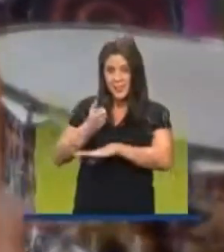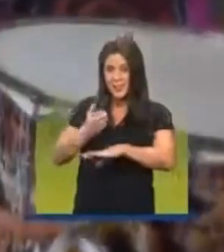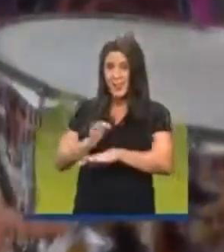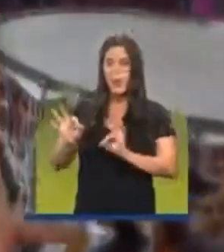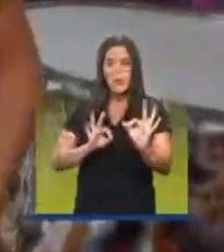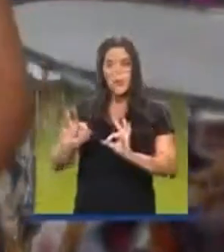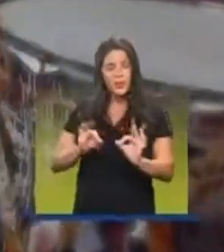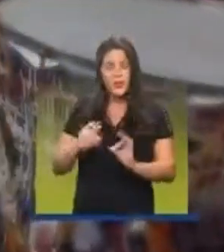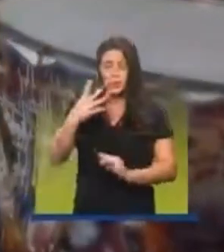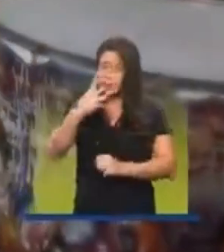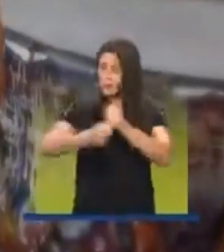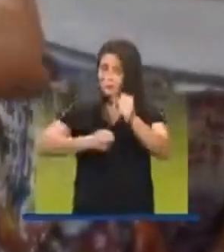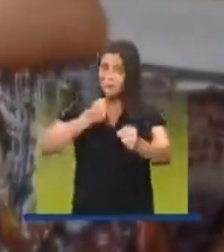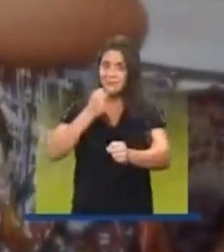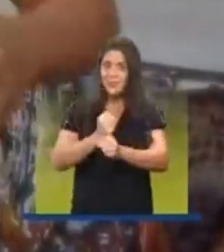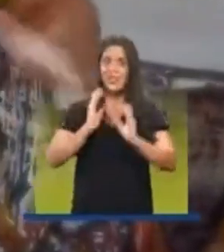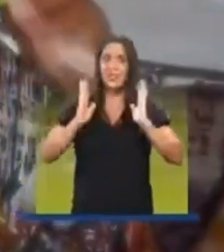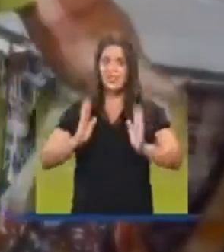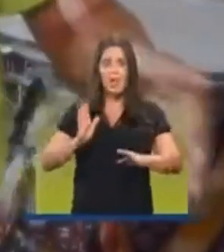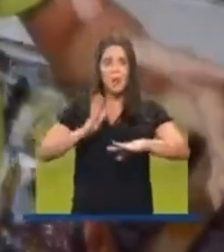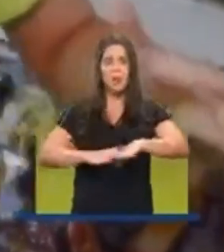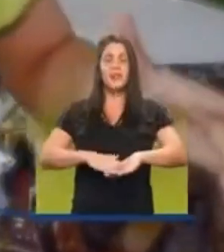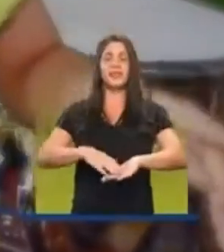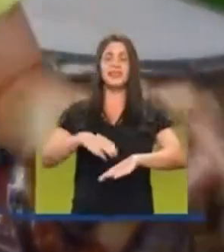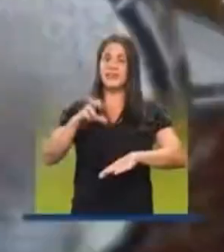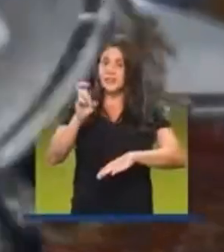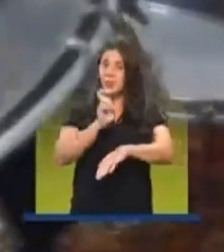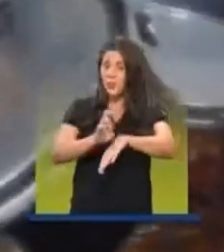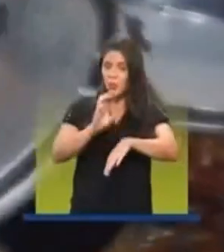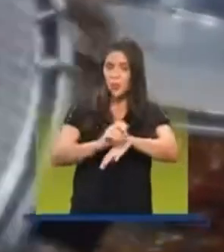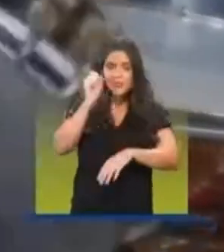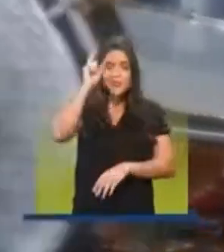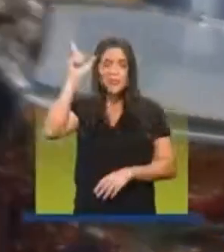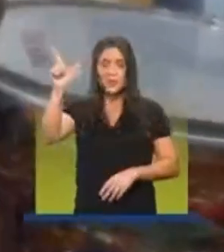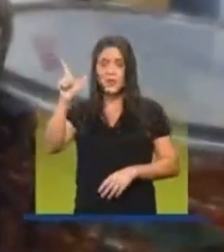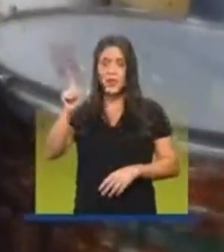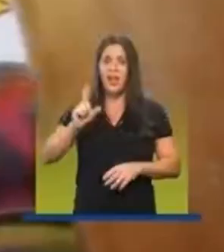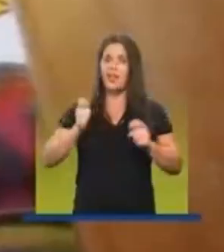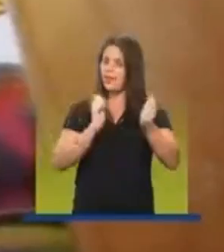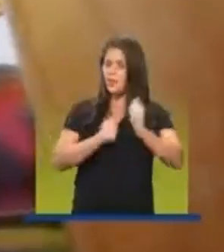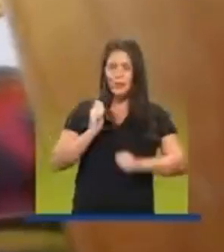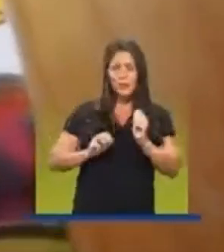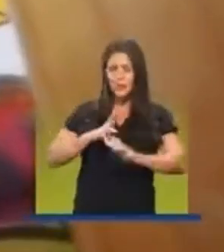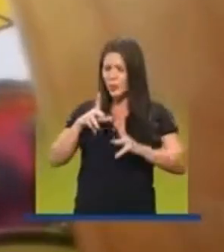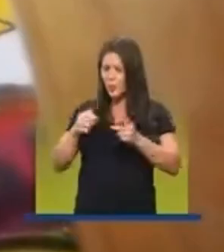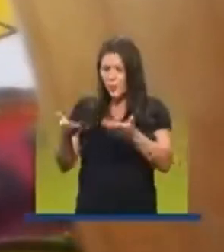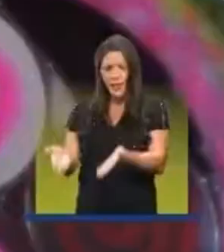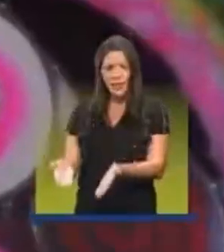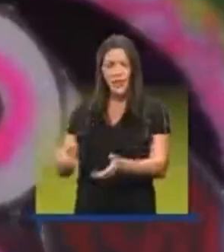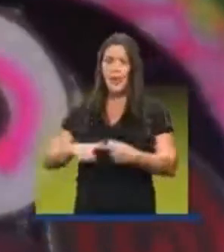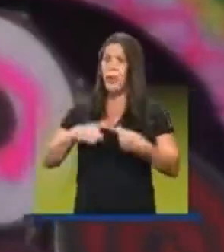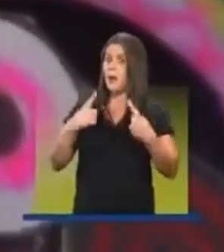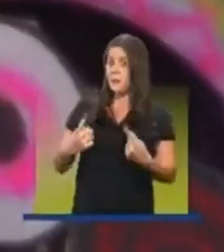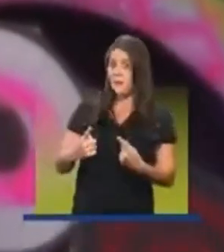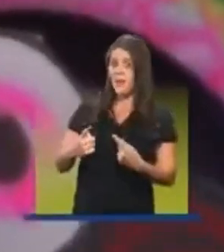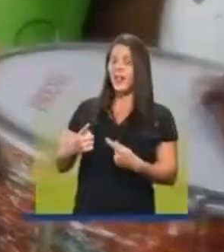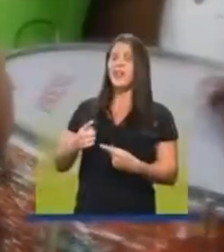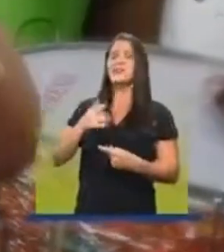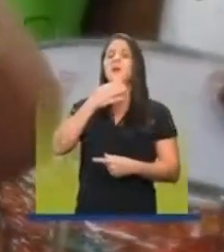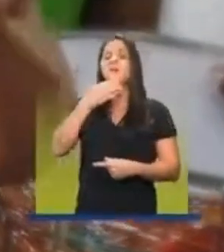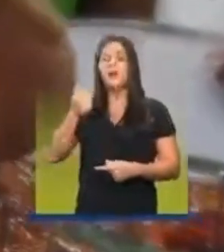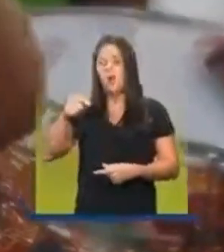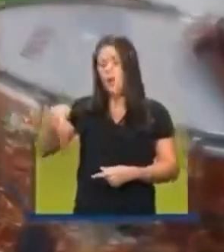projeto há quatro anos e já fez mais de cinco oficinas culturais. Ela toca todos esses instrumentos aqui, mas me diz que o